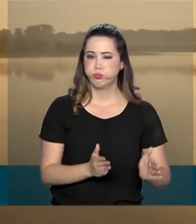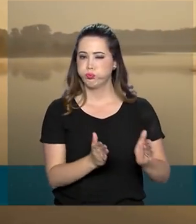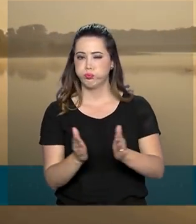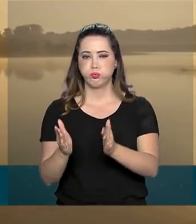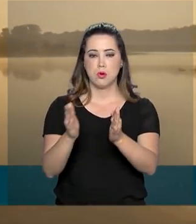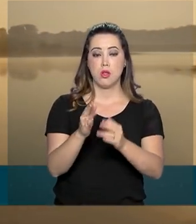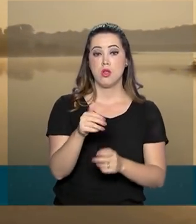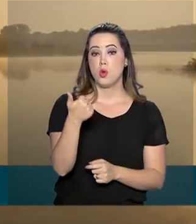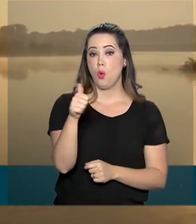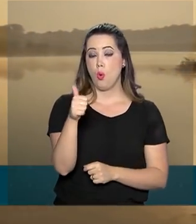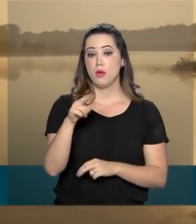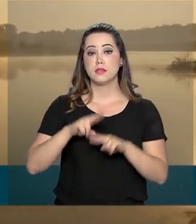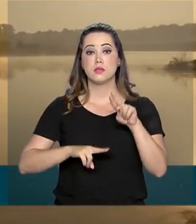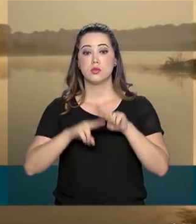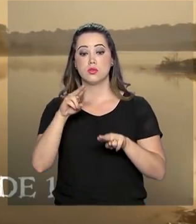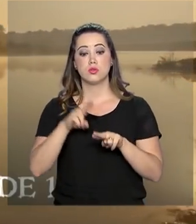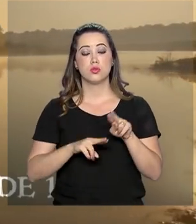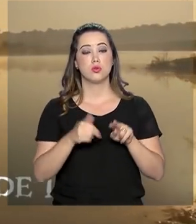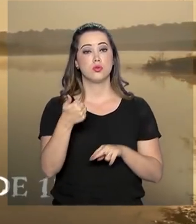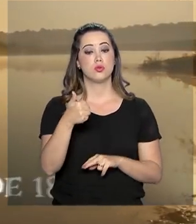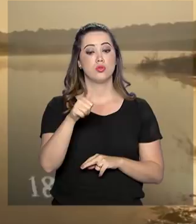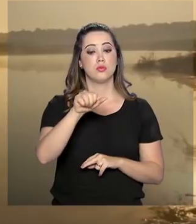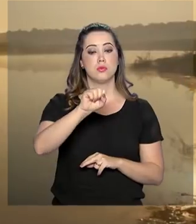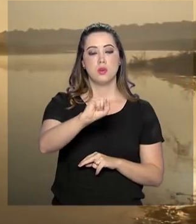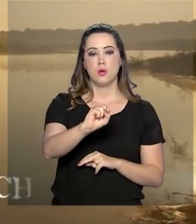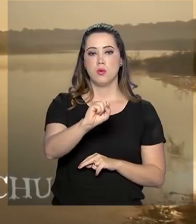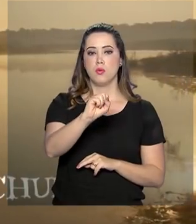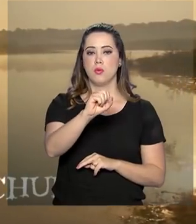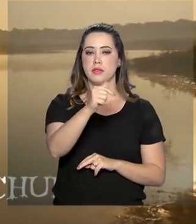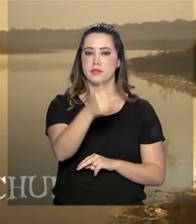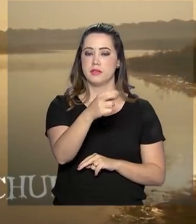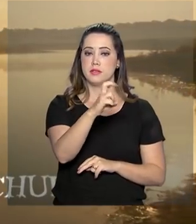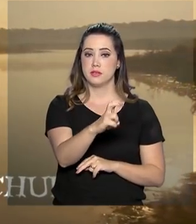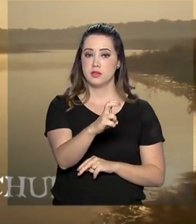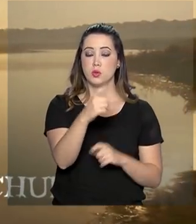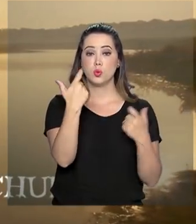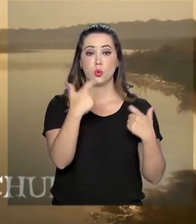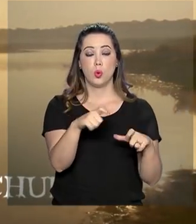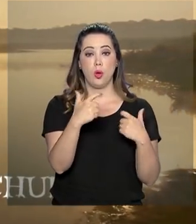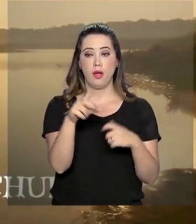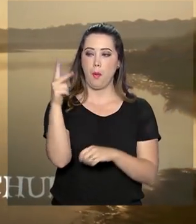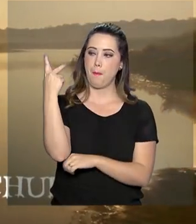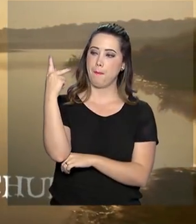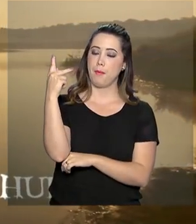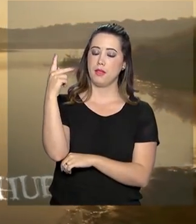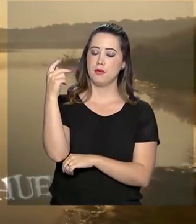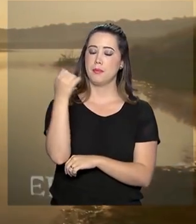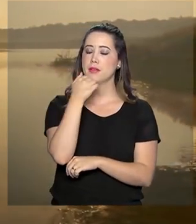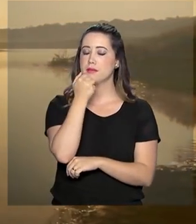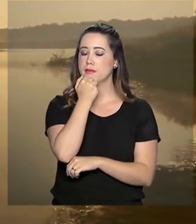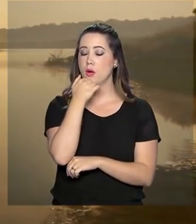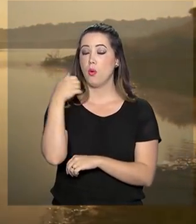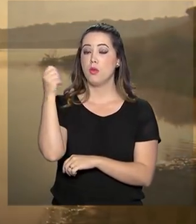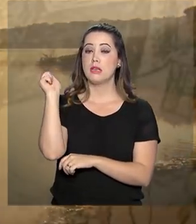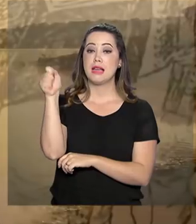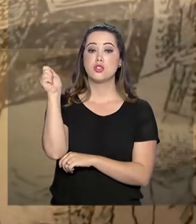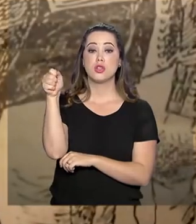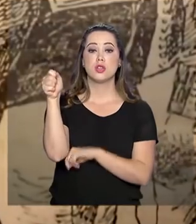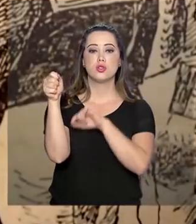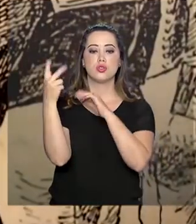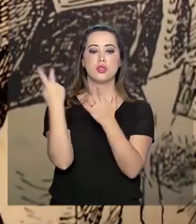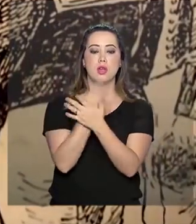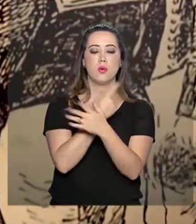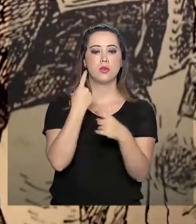junho de 1865, num afluente do Rio Paraná, na Argentina, e foi desencadeada por causa de